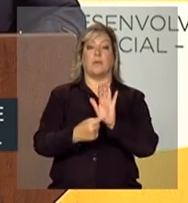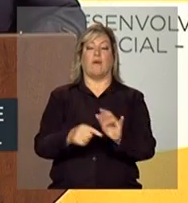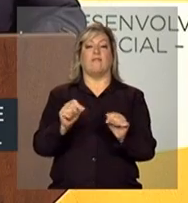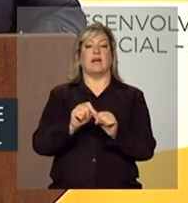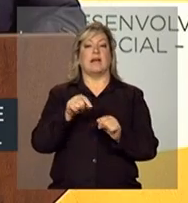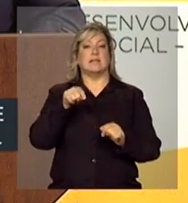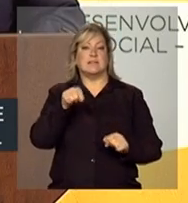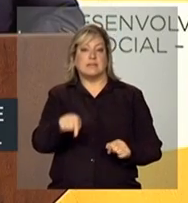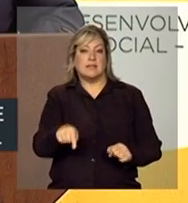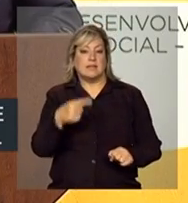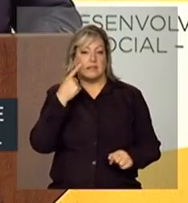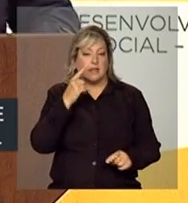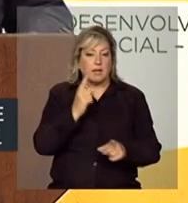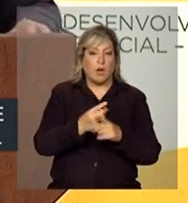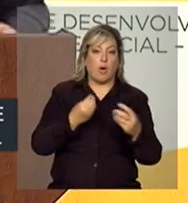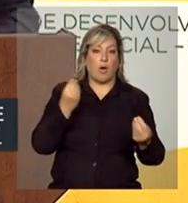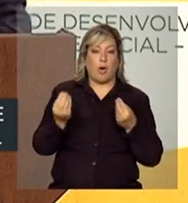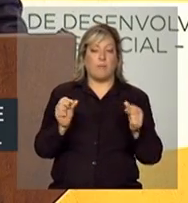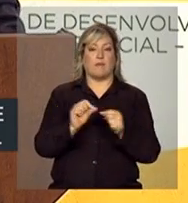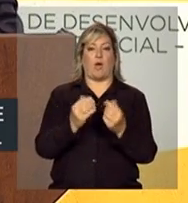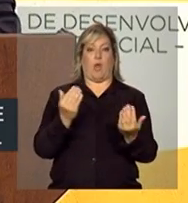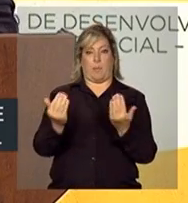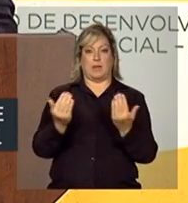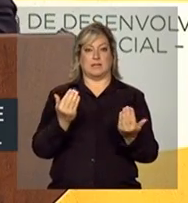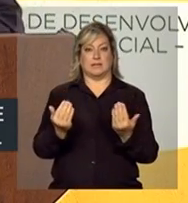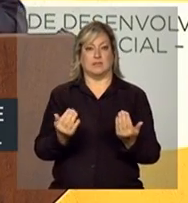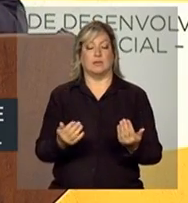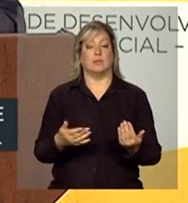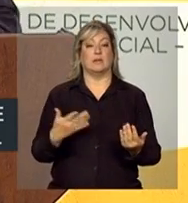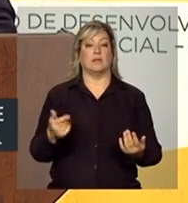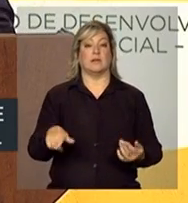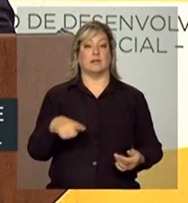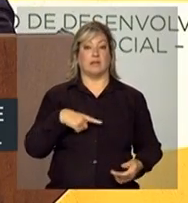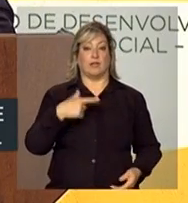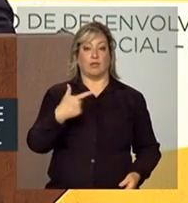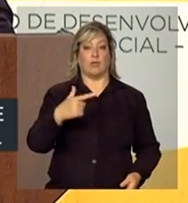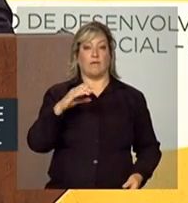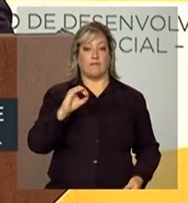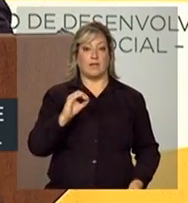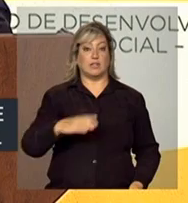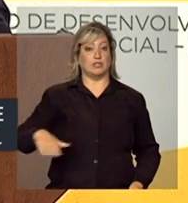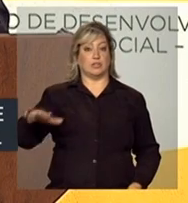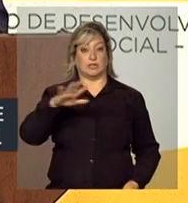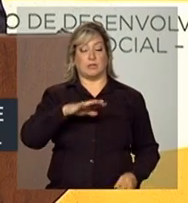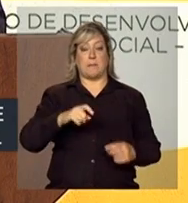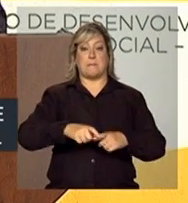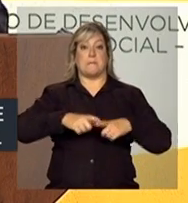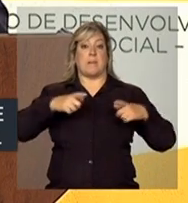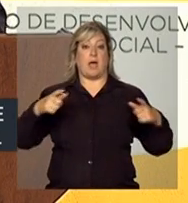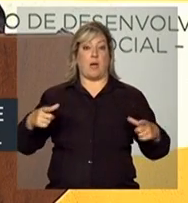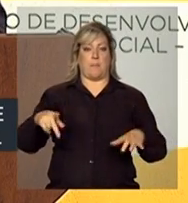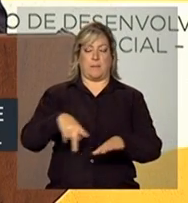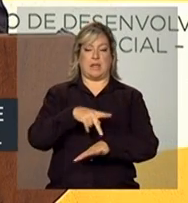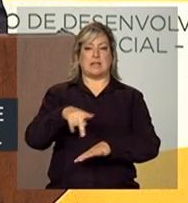medida e realizar essa comparação. E vimos que, dos 20 maiores países